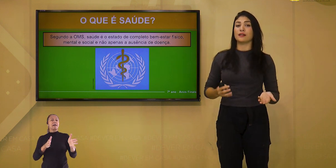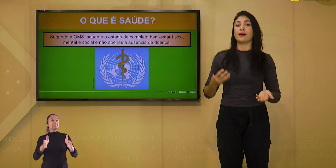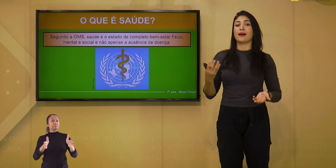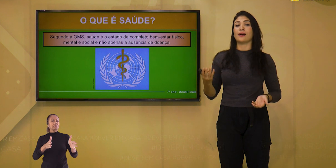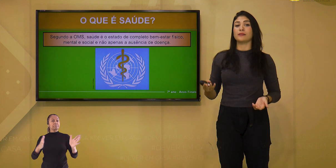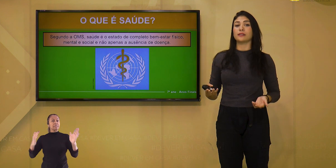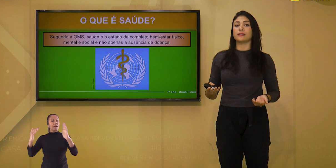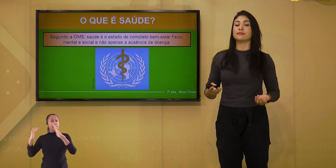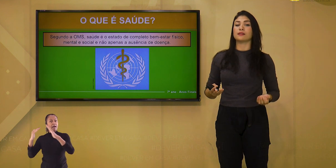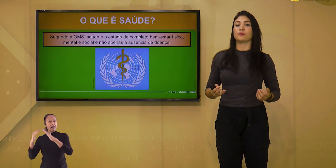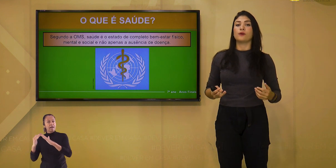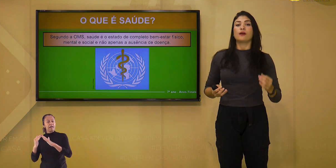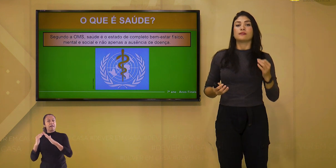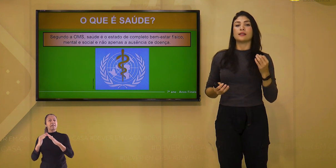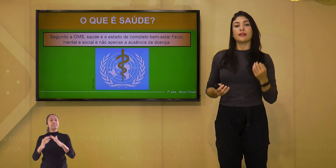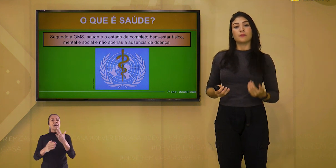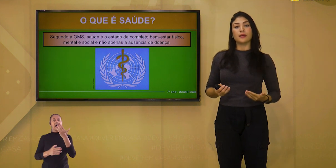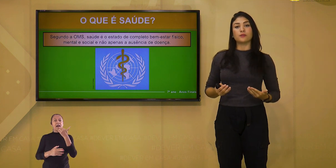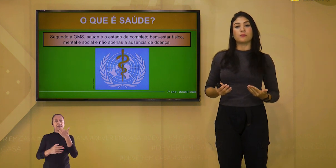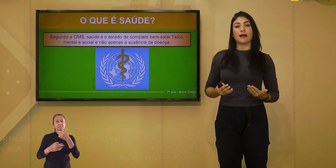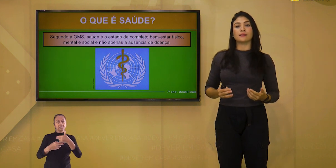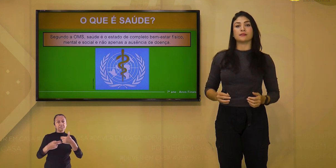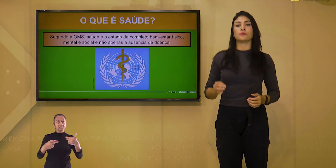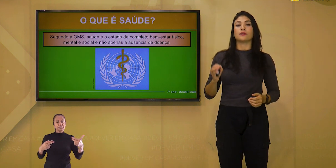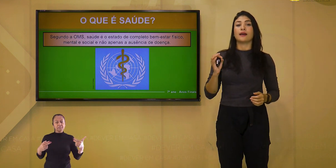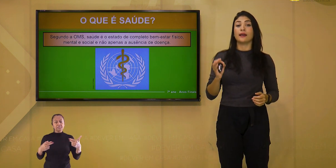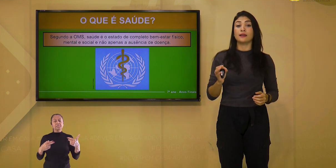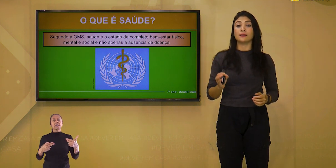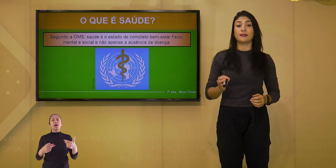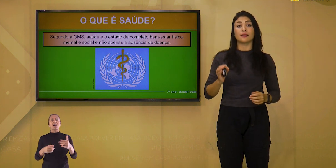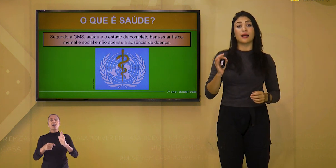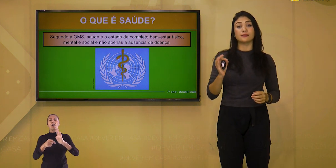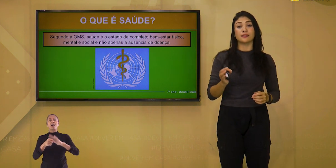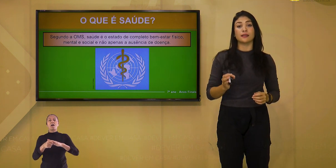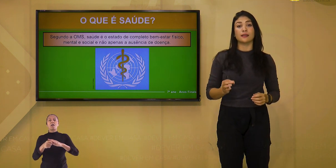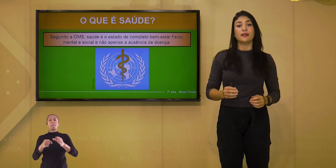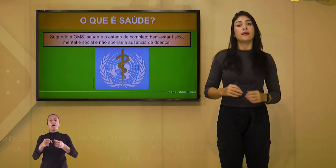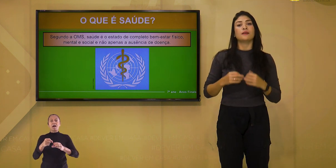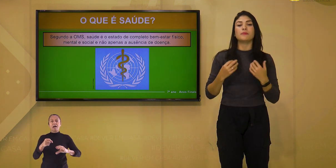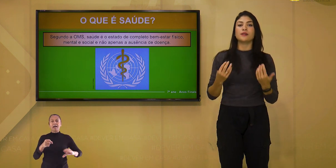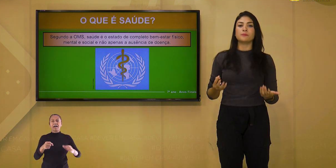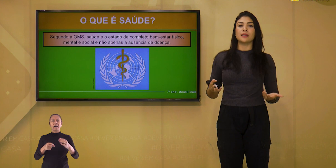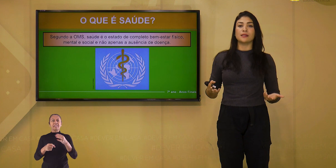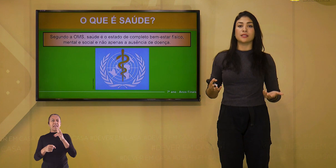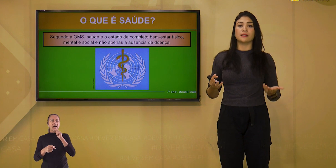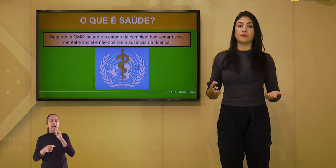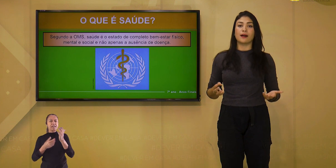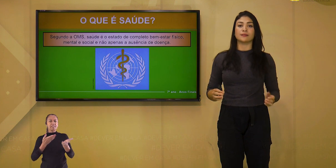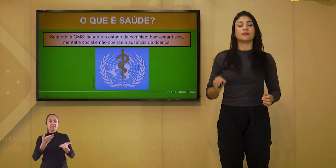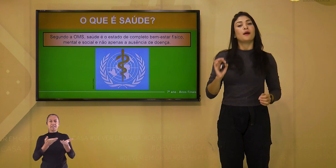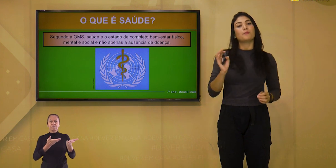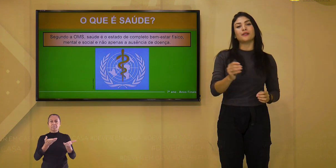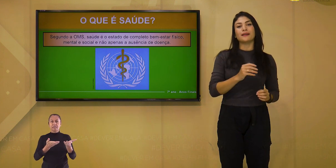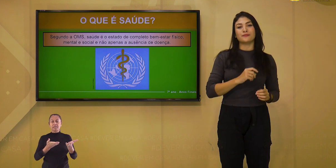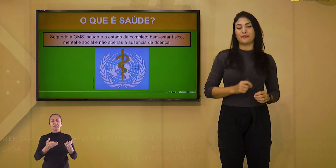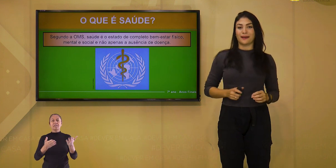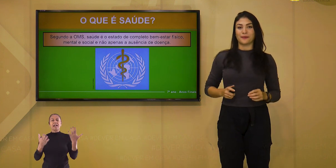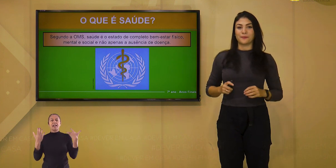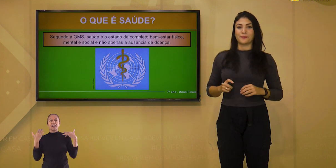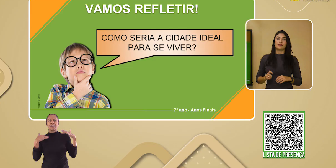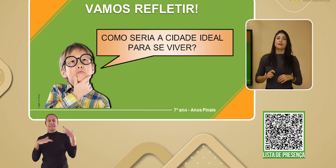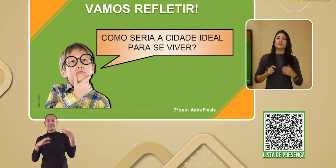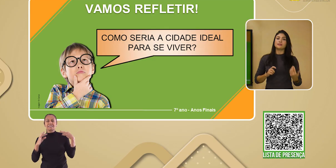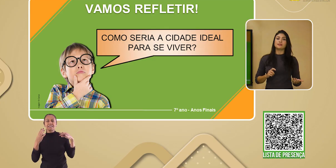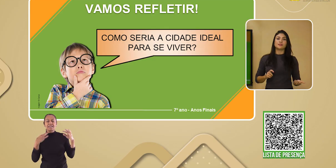moradia, à alimentação, saneamento básico, renda, lazer e meio ambiente adequado. Por aí